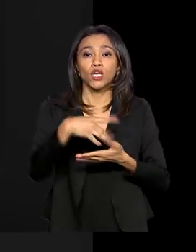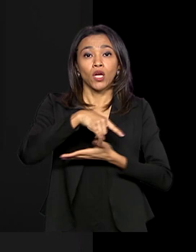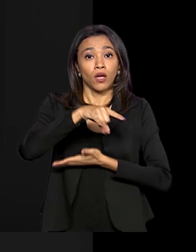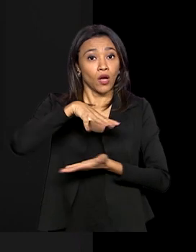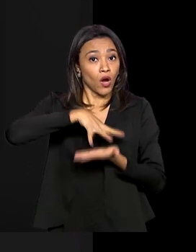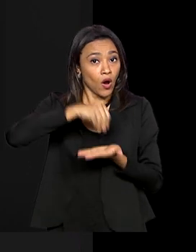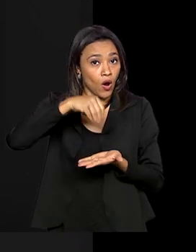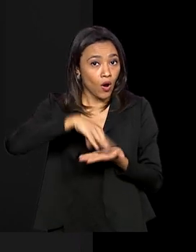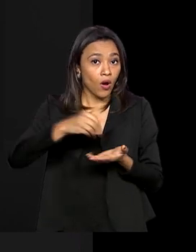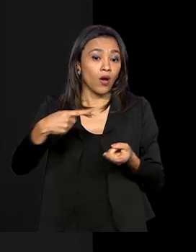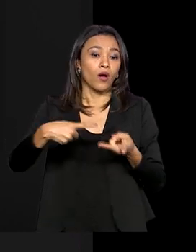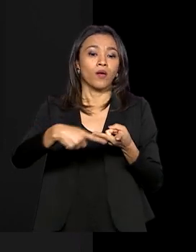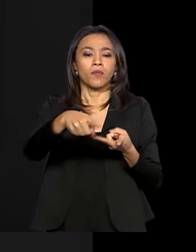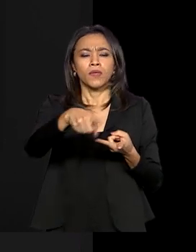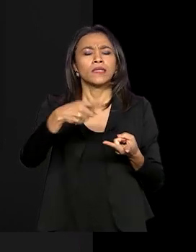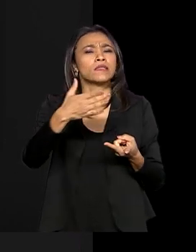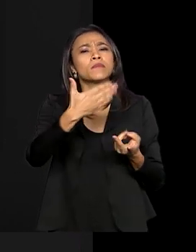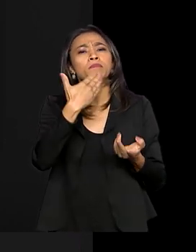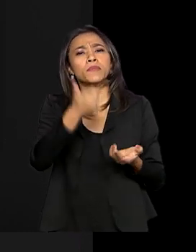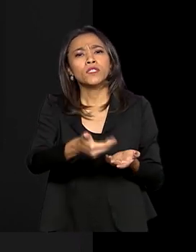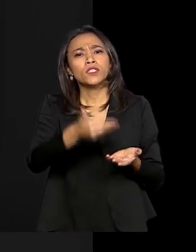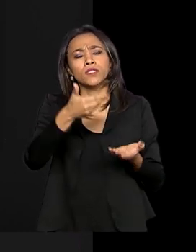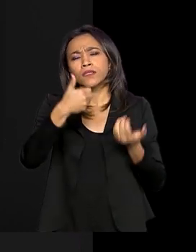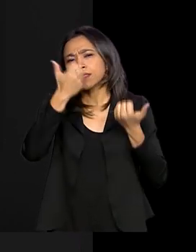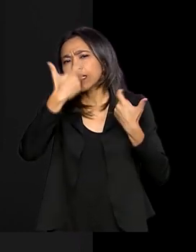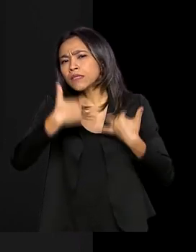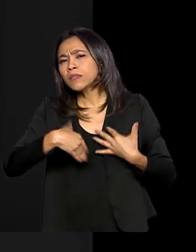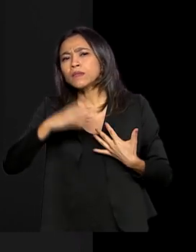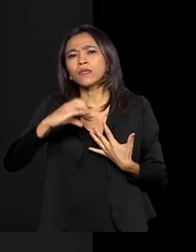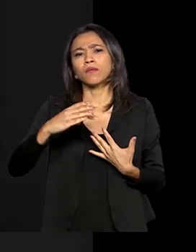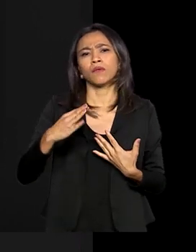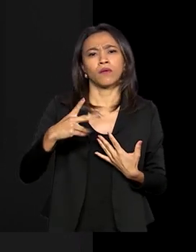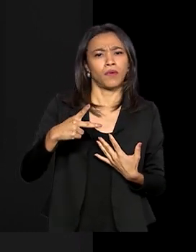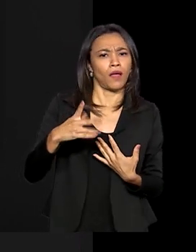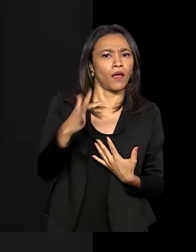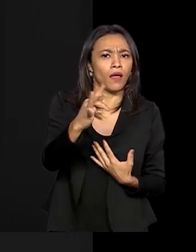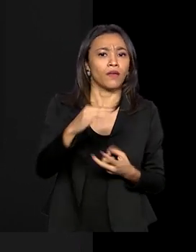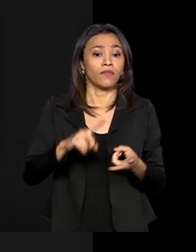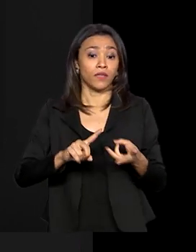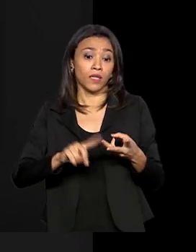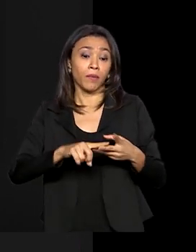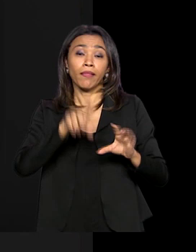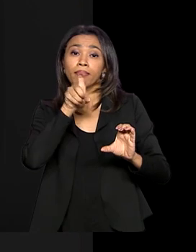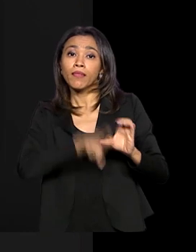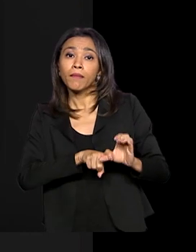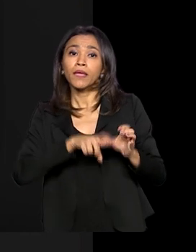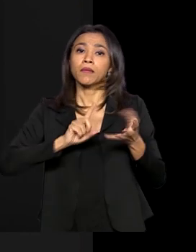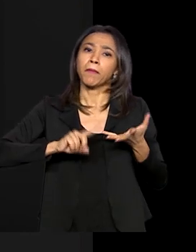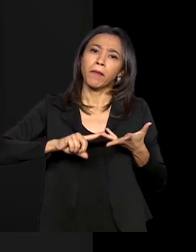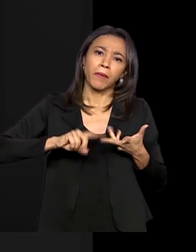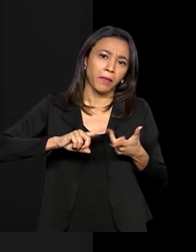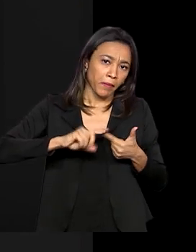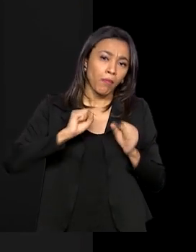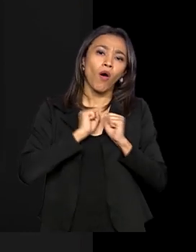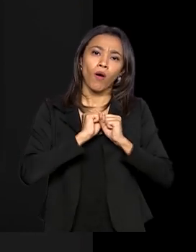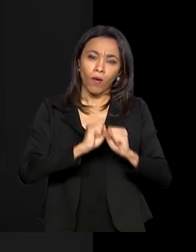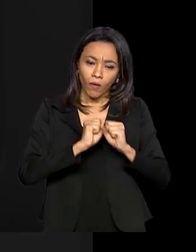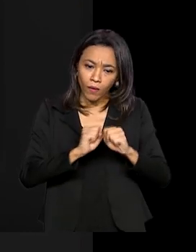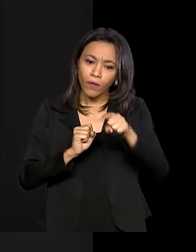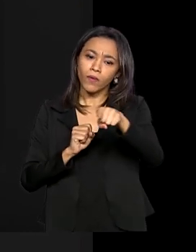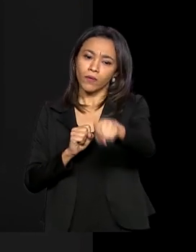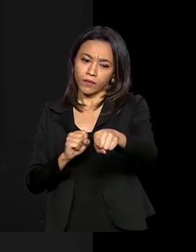declarações, fazer esclarecimentos sobre CPF e regularizar pendências do Simples Nacional e do